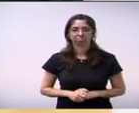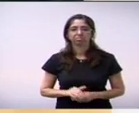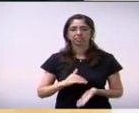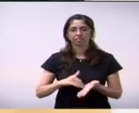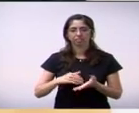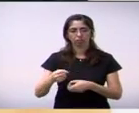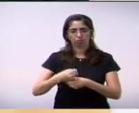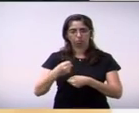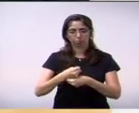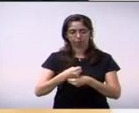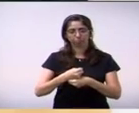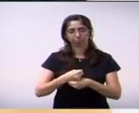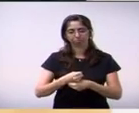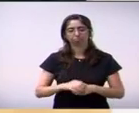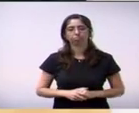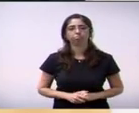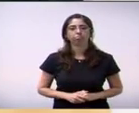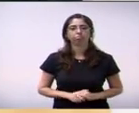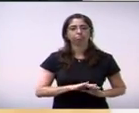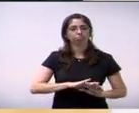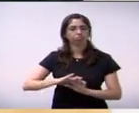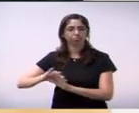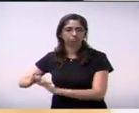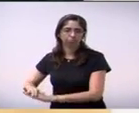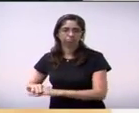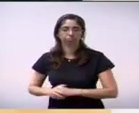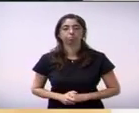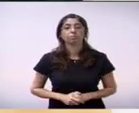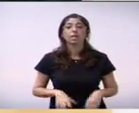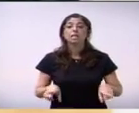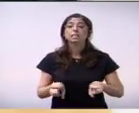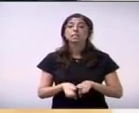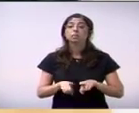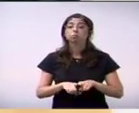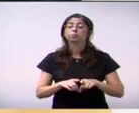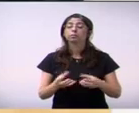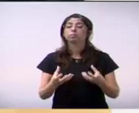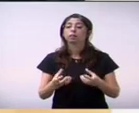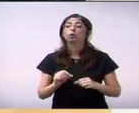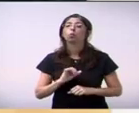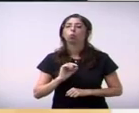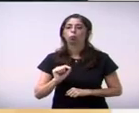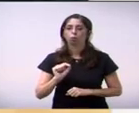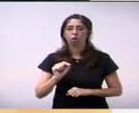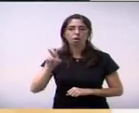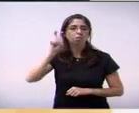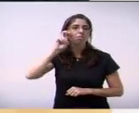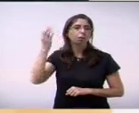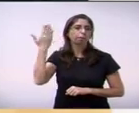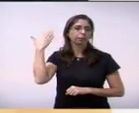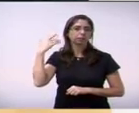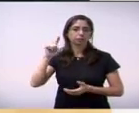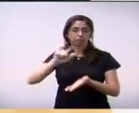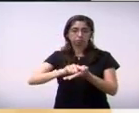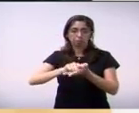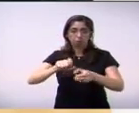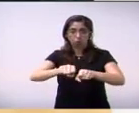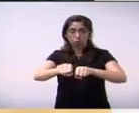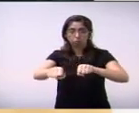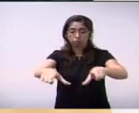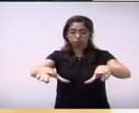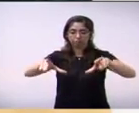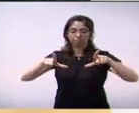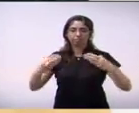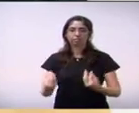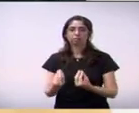quero também comentar sobre o título do cidadão paulinense que foi entregue quinta-feira aqui passada ao Daniel